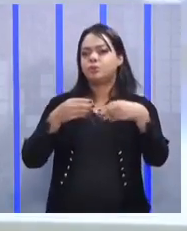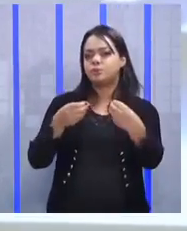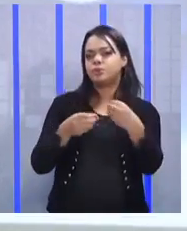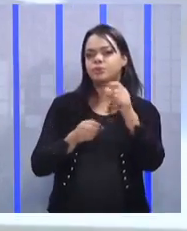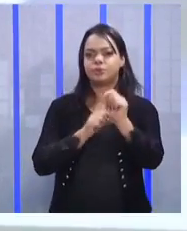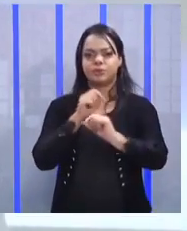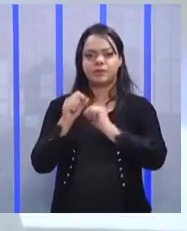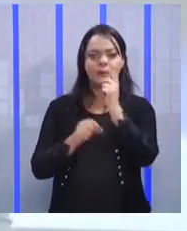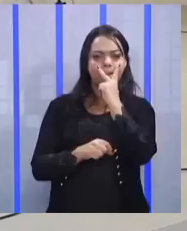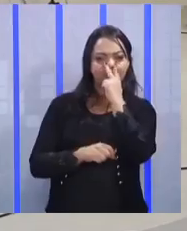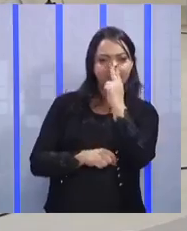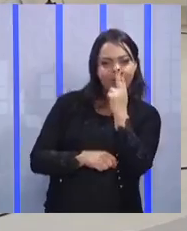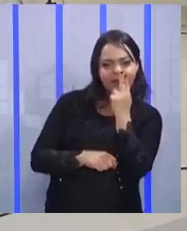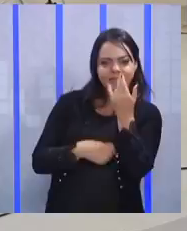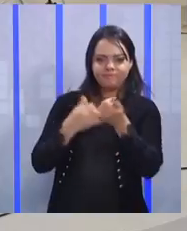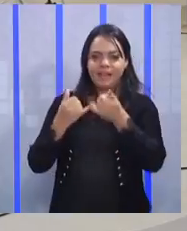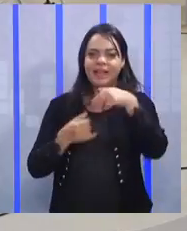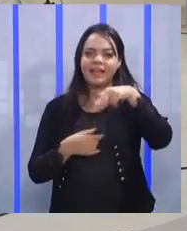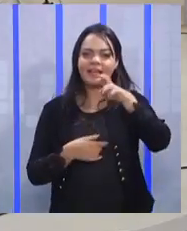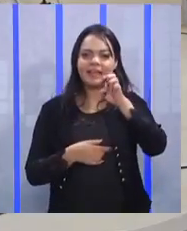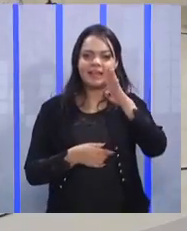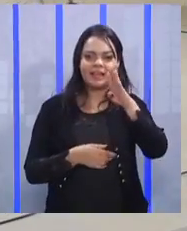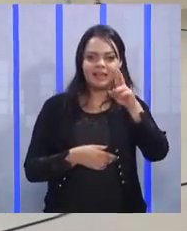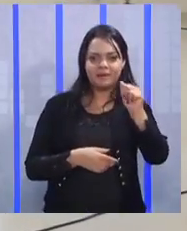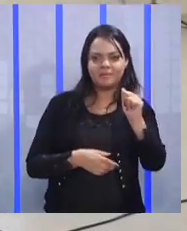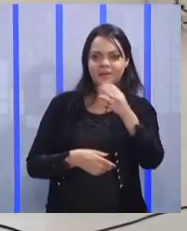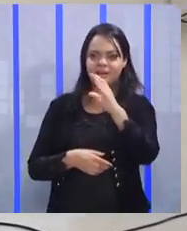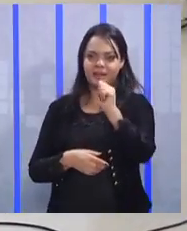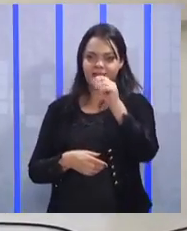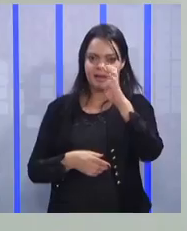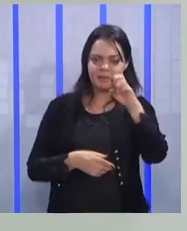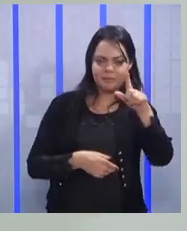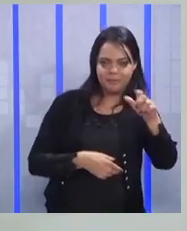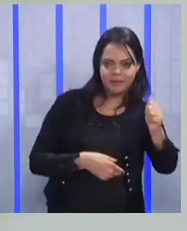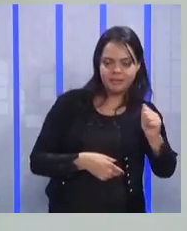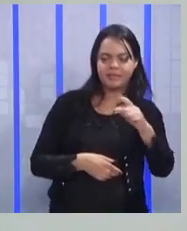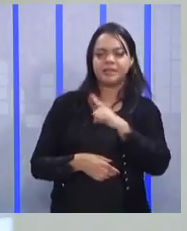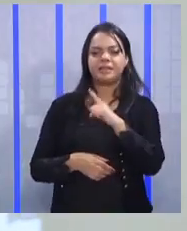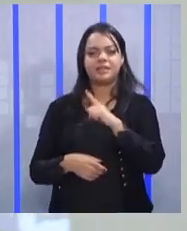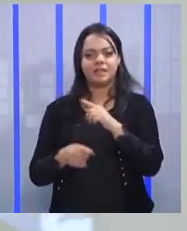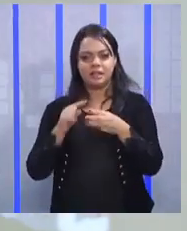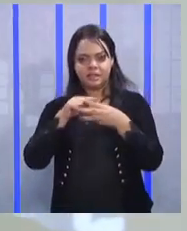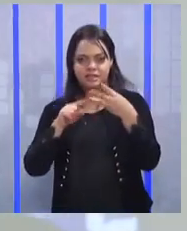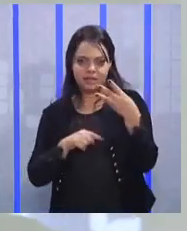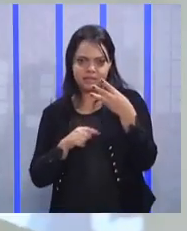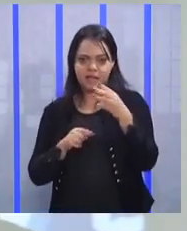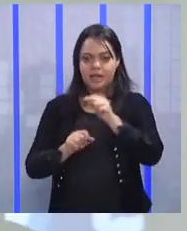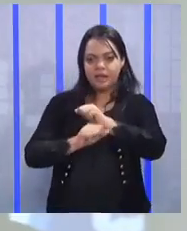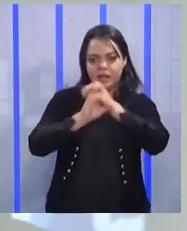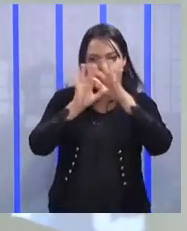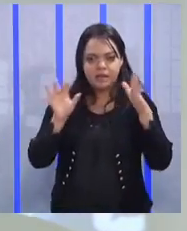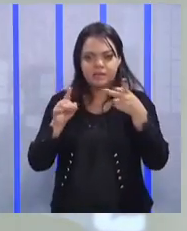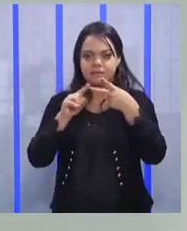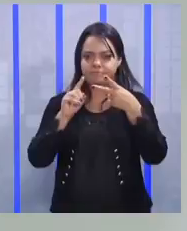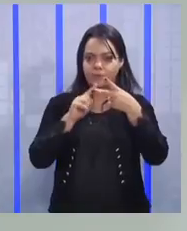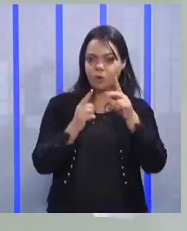-cabeça. Primeiro, a gente tem uma peça que é a clareza, a objetividade e a simplicidade que eu falei para vocês, não é?